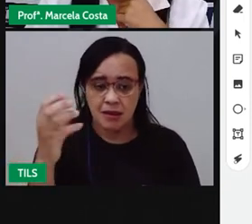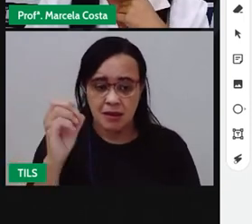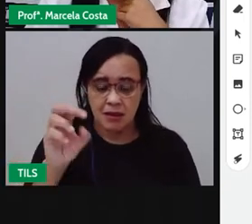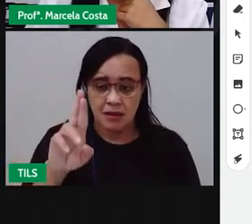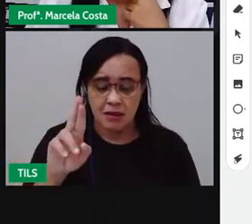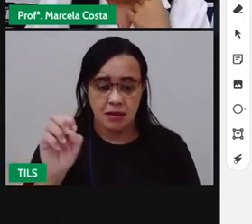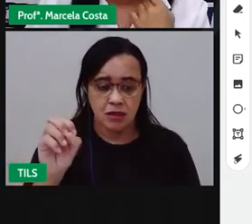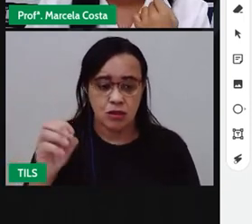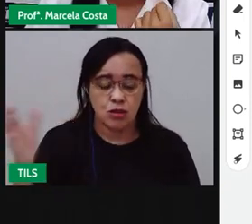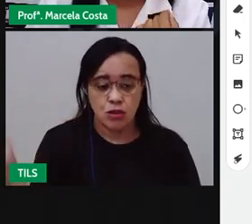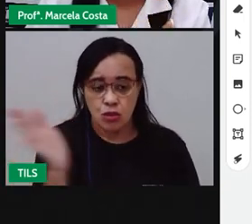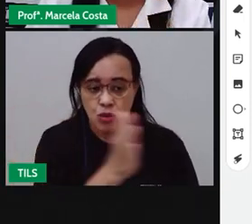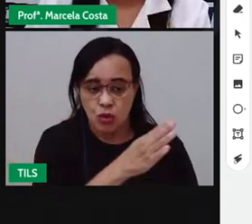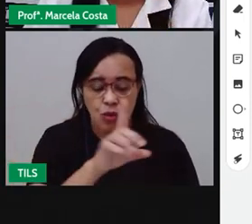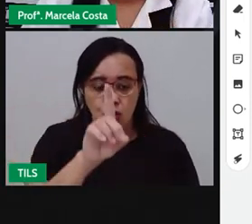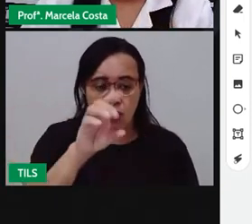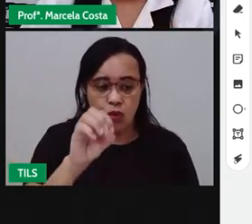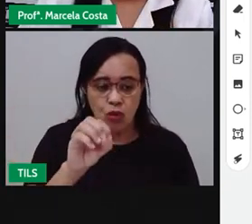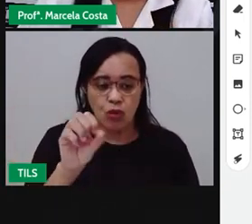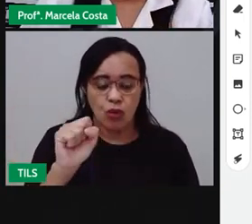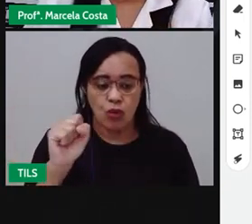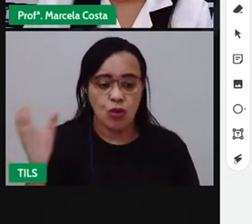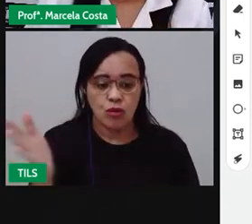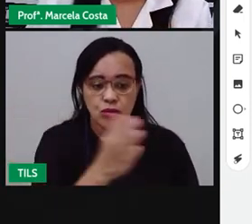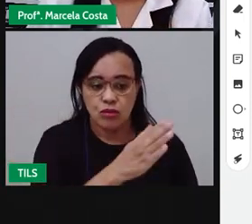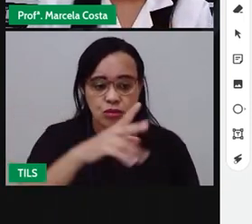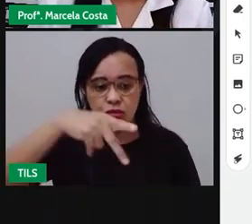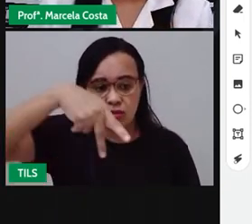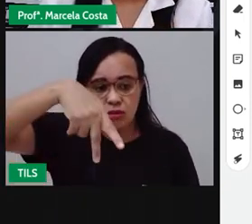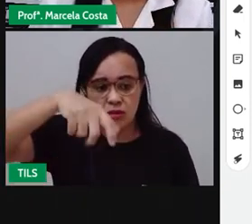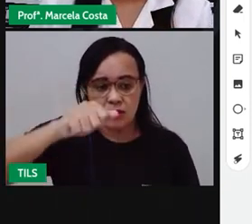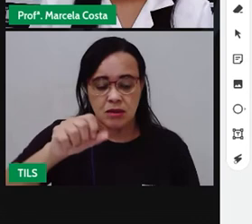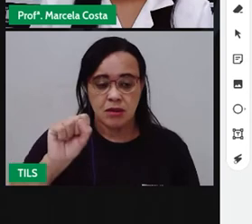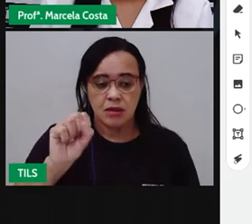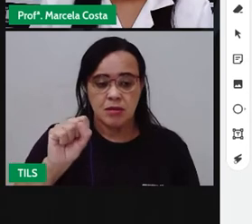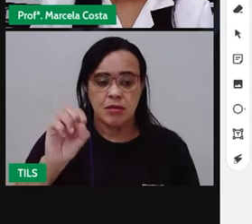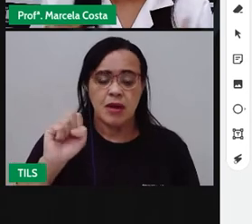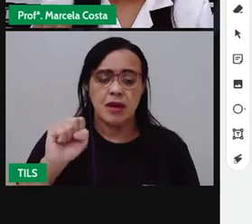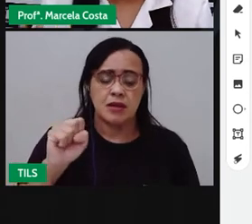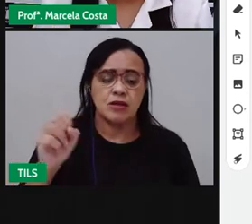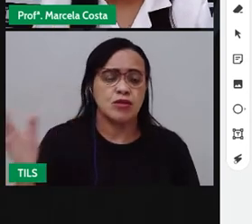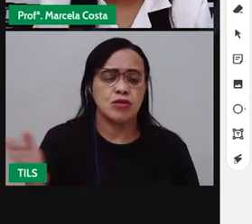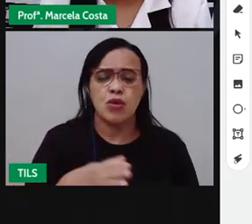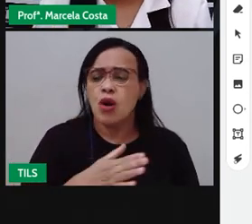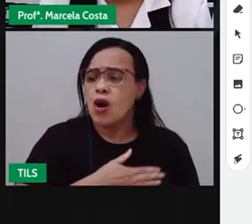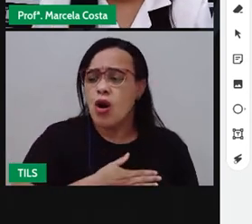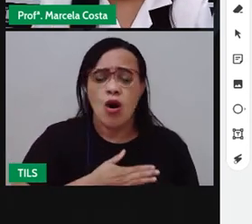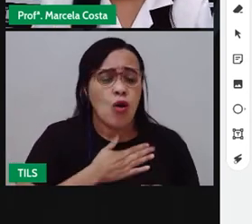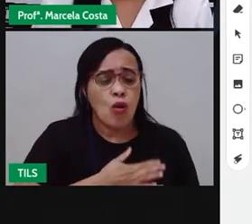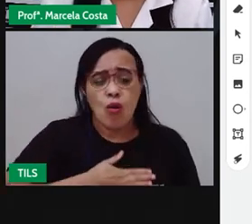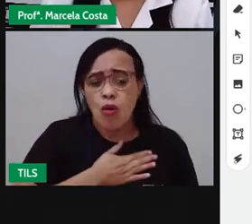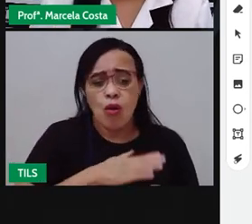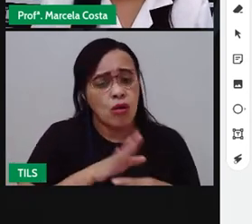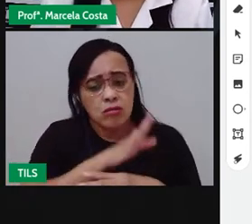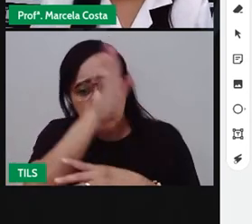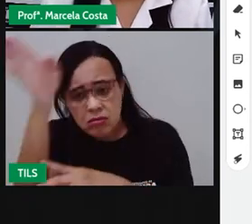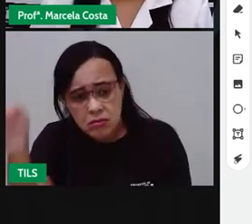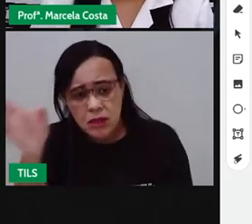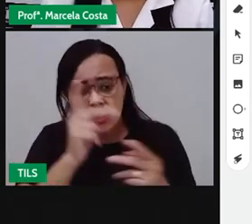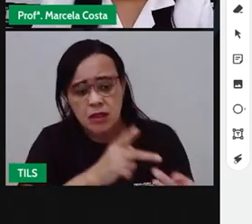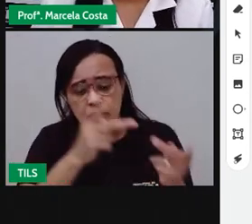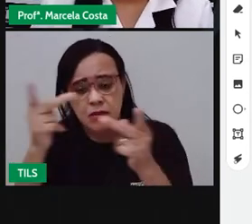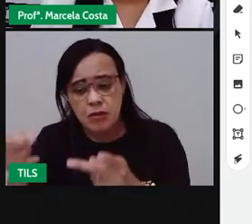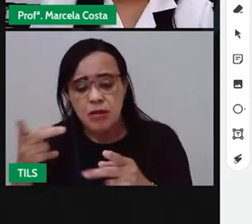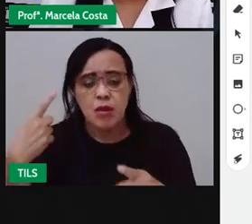ali na Avenida Senhor dos Passos. E aí, eu gosto muito de ir lá. Então, eu vou